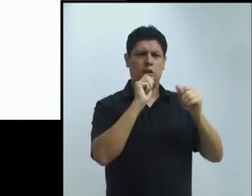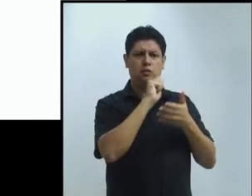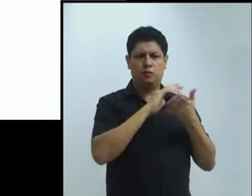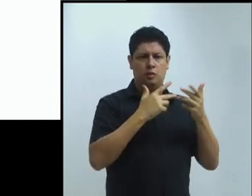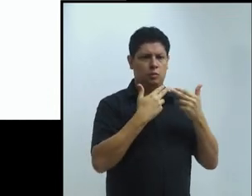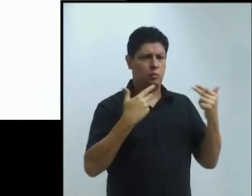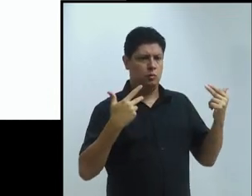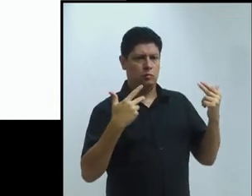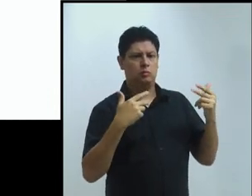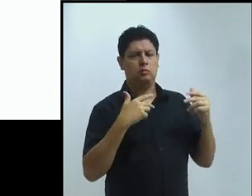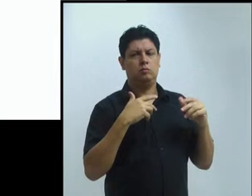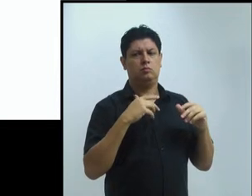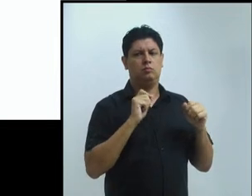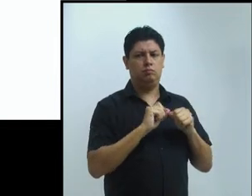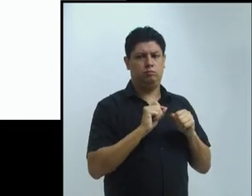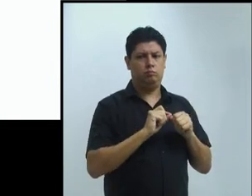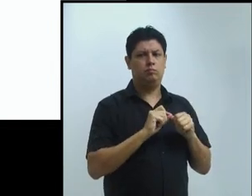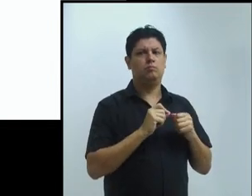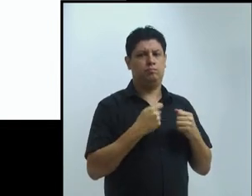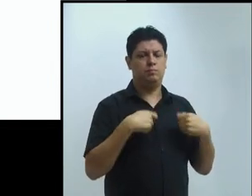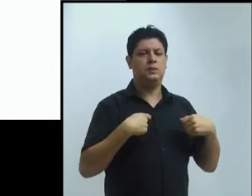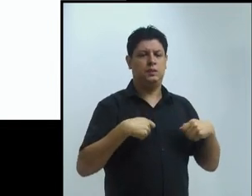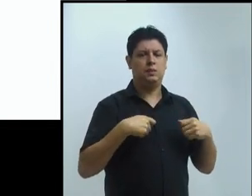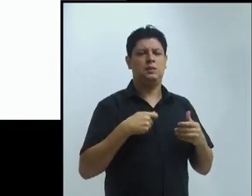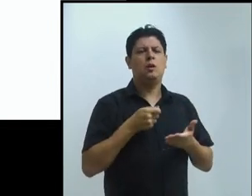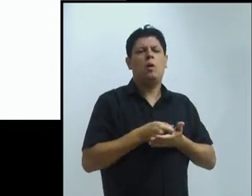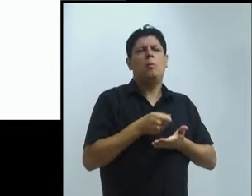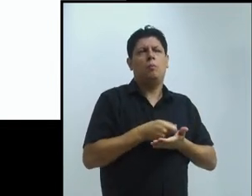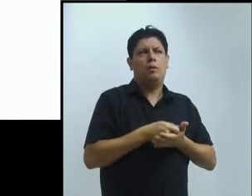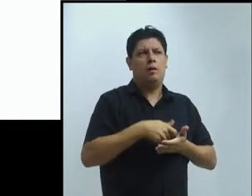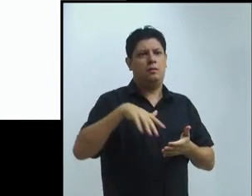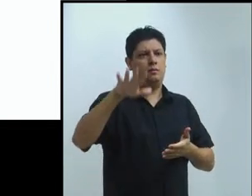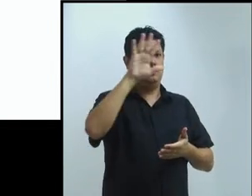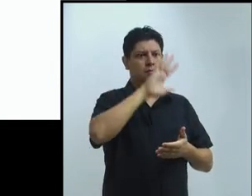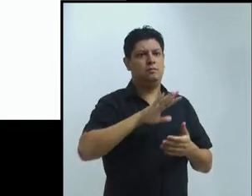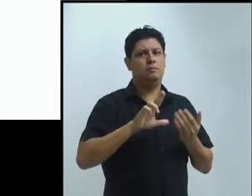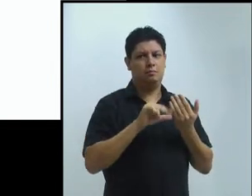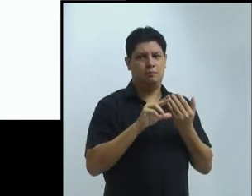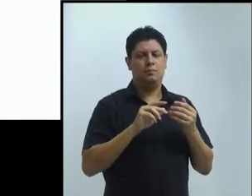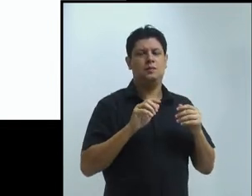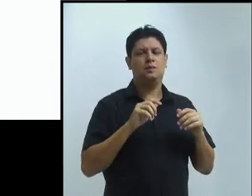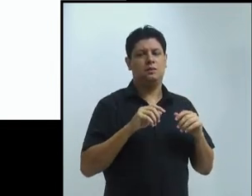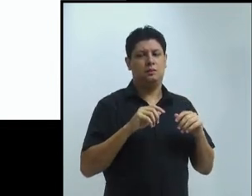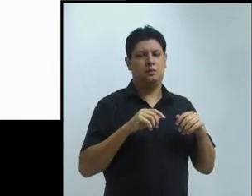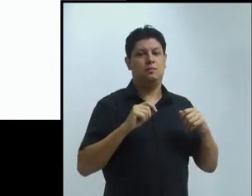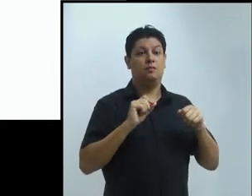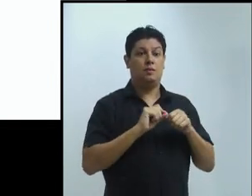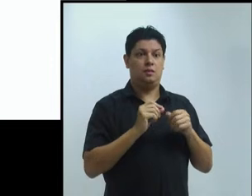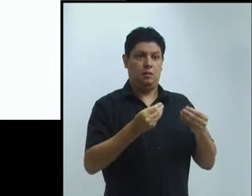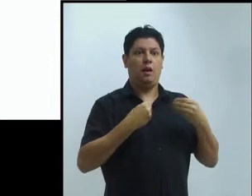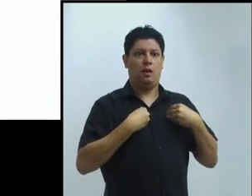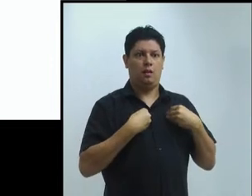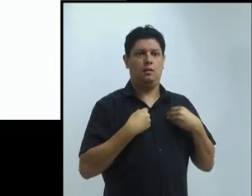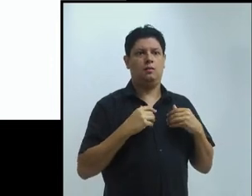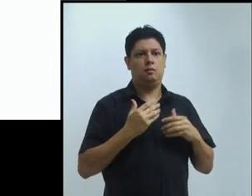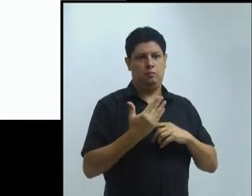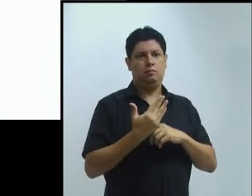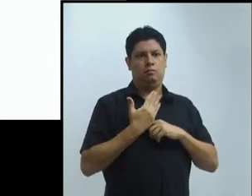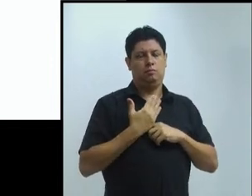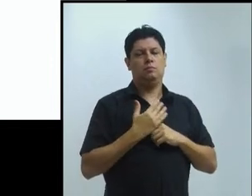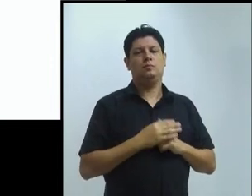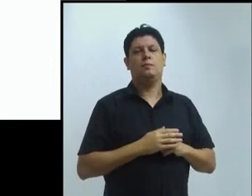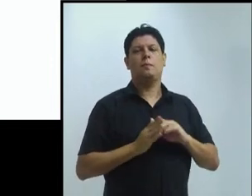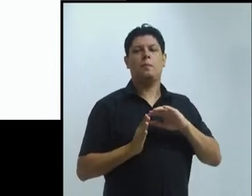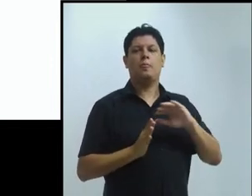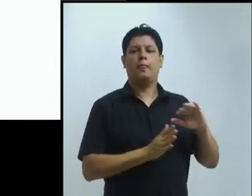linguísticas para a internacionalização da UFPA. Então, o que tem ali de oferta, de curso, de programação,